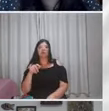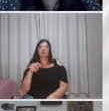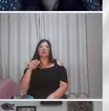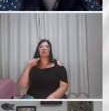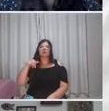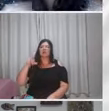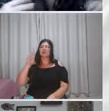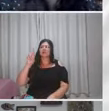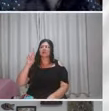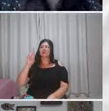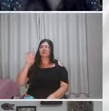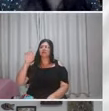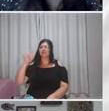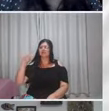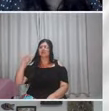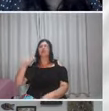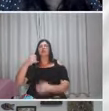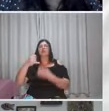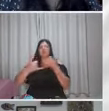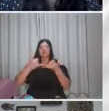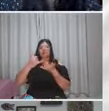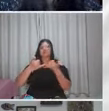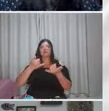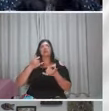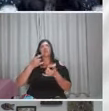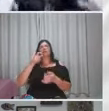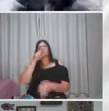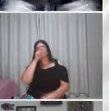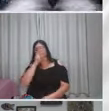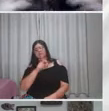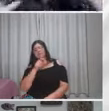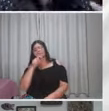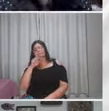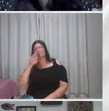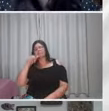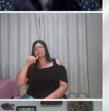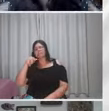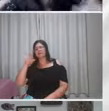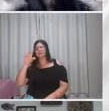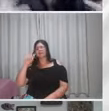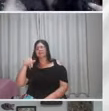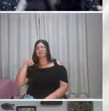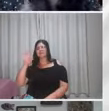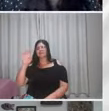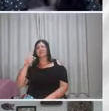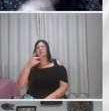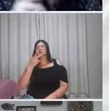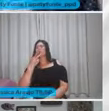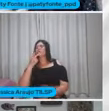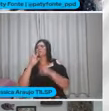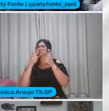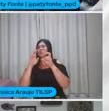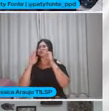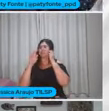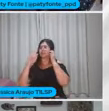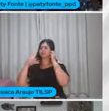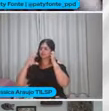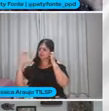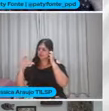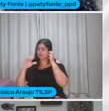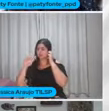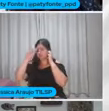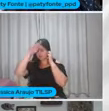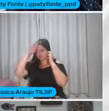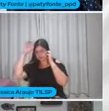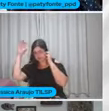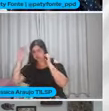esteve aqui conosco Que é o brincante Professor do Ser que Brinca São vários cursos Sobre BMCC Sobre alfabetização e letramento